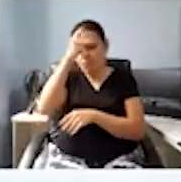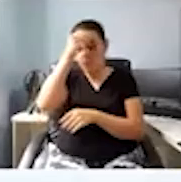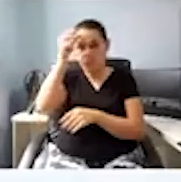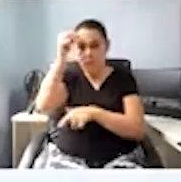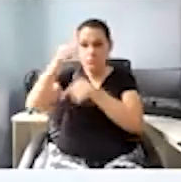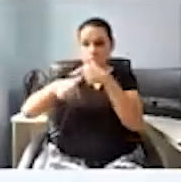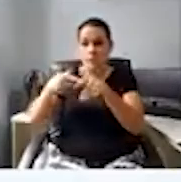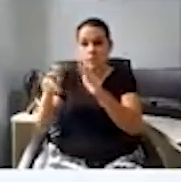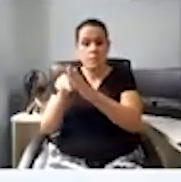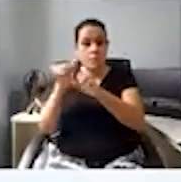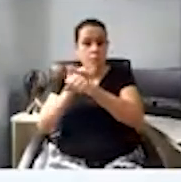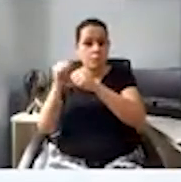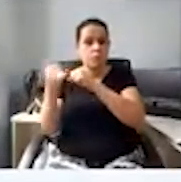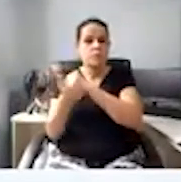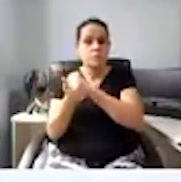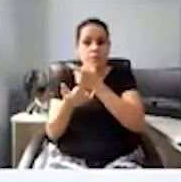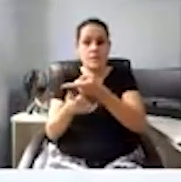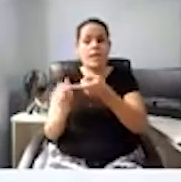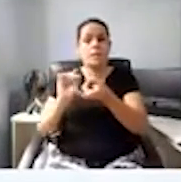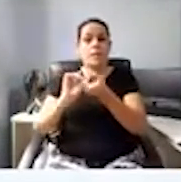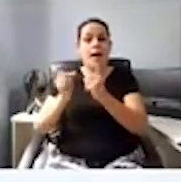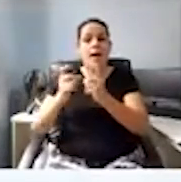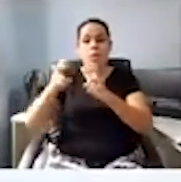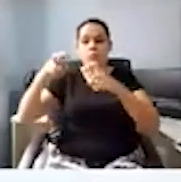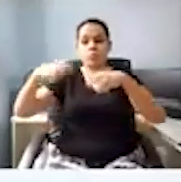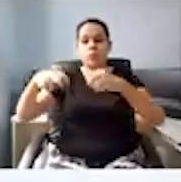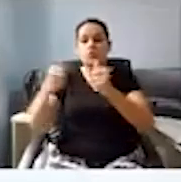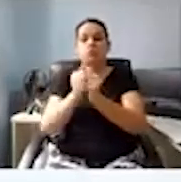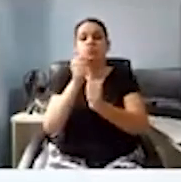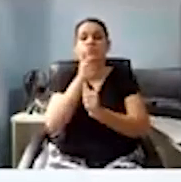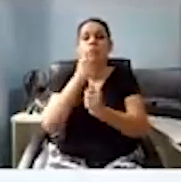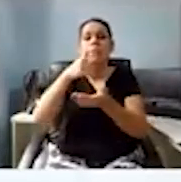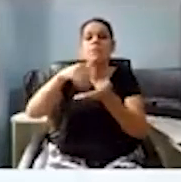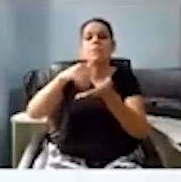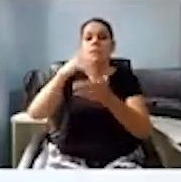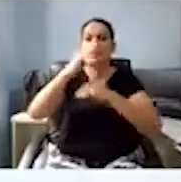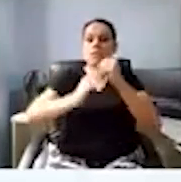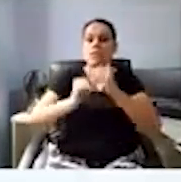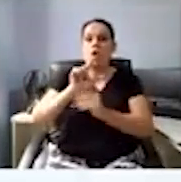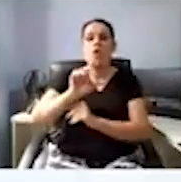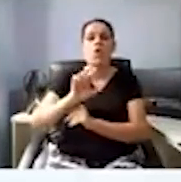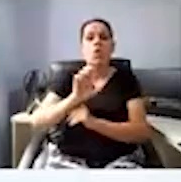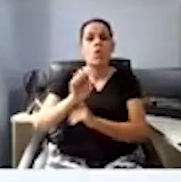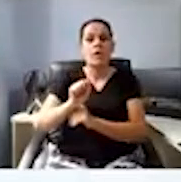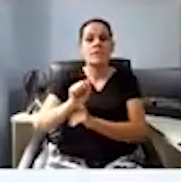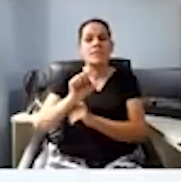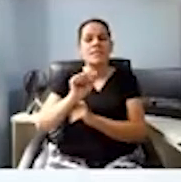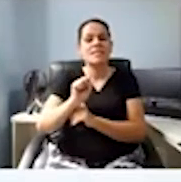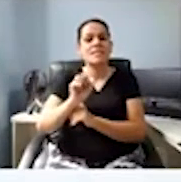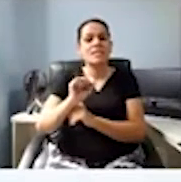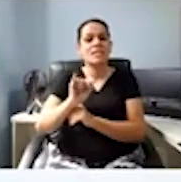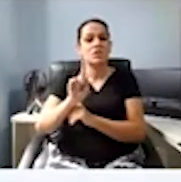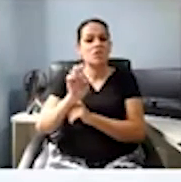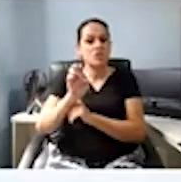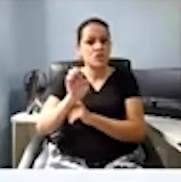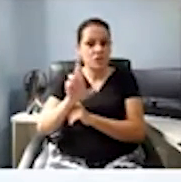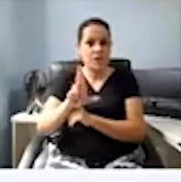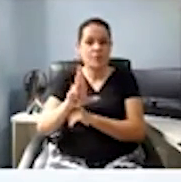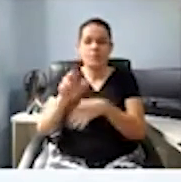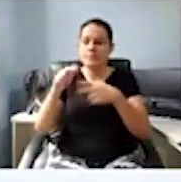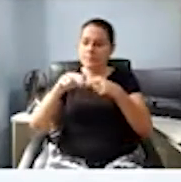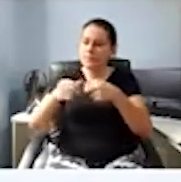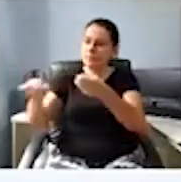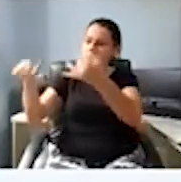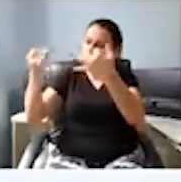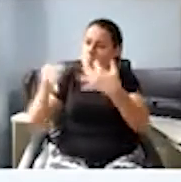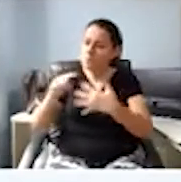reunião com o secretário local, que é o senhor Luiz Gustavo Singer. Então, eu gostaria que você passasse